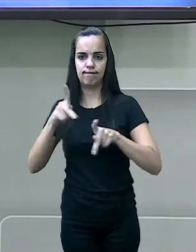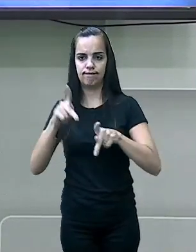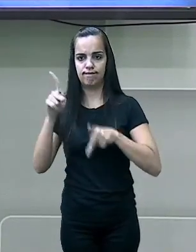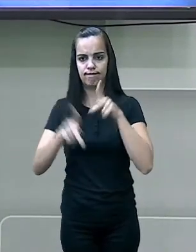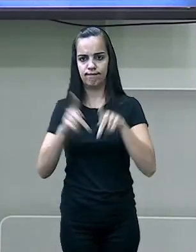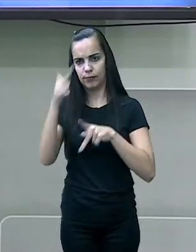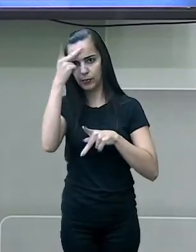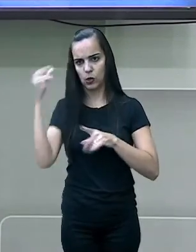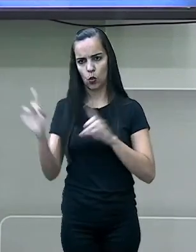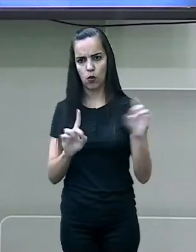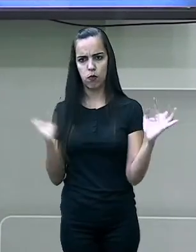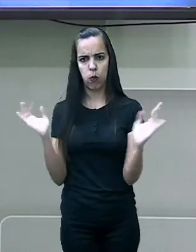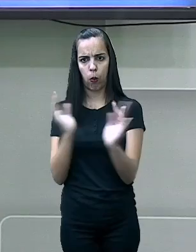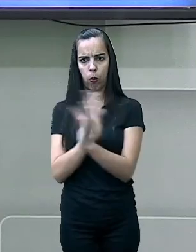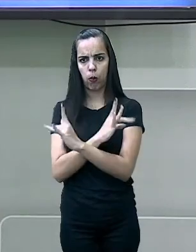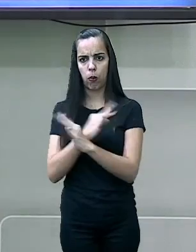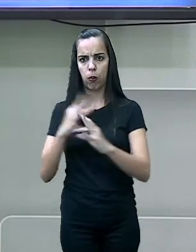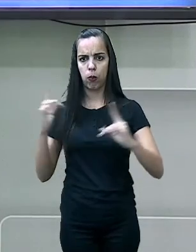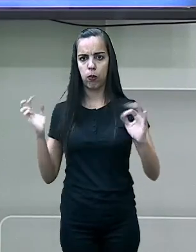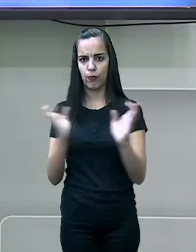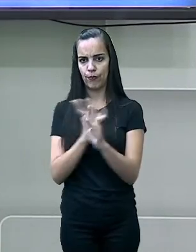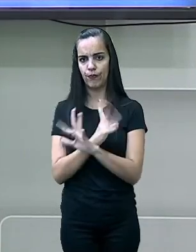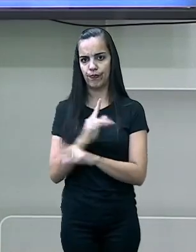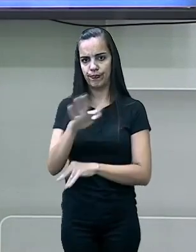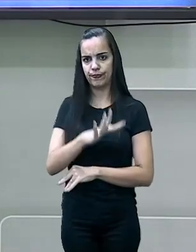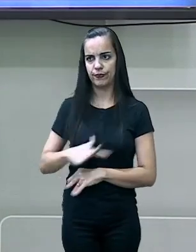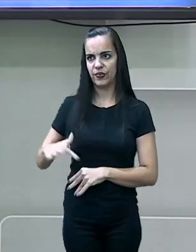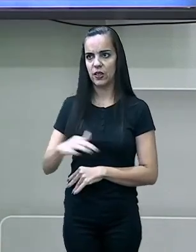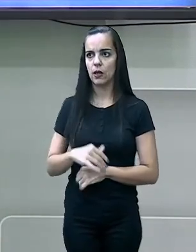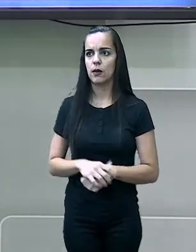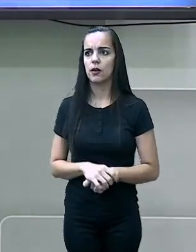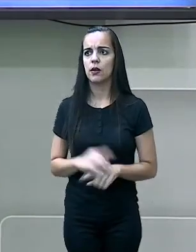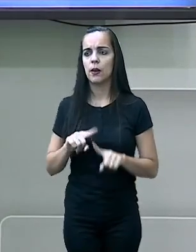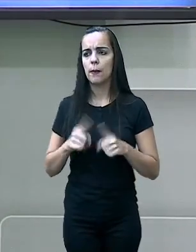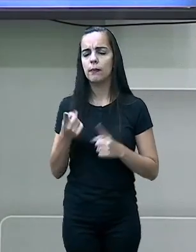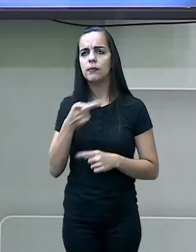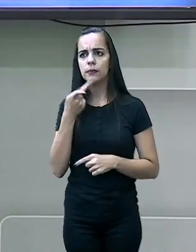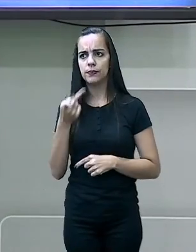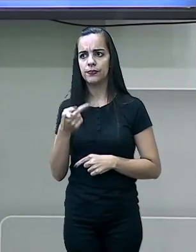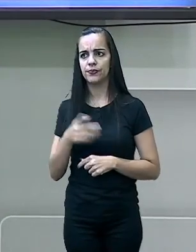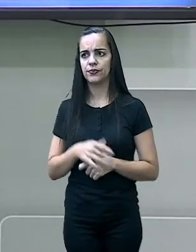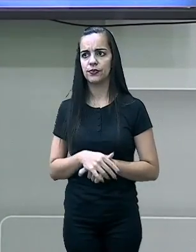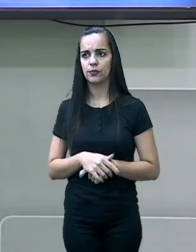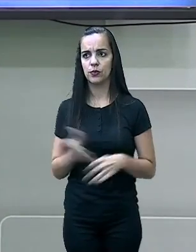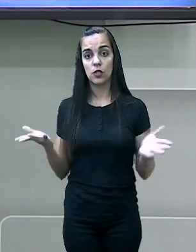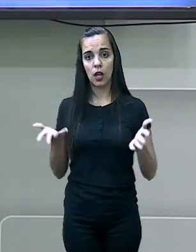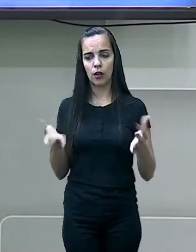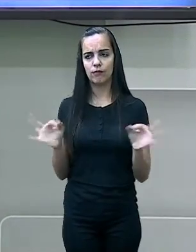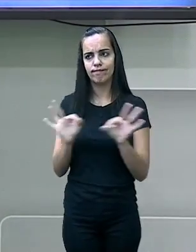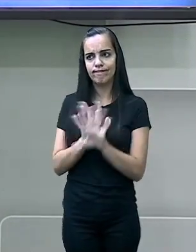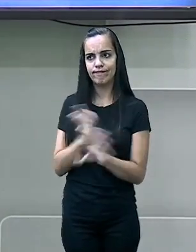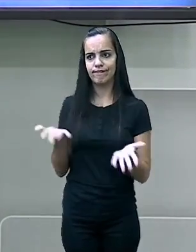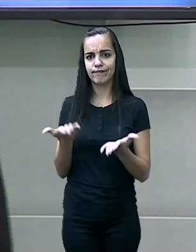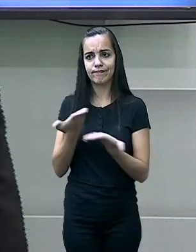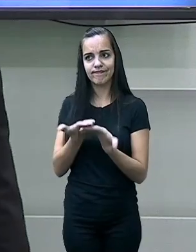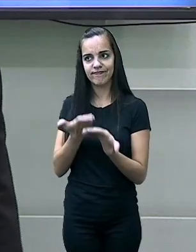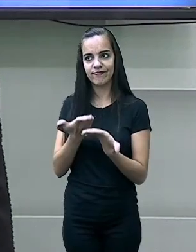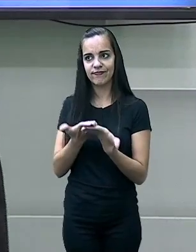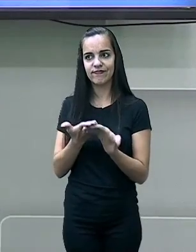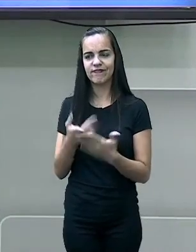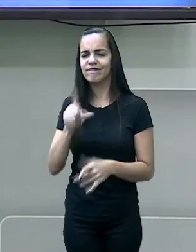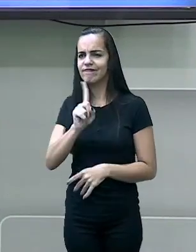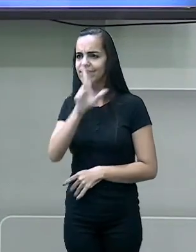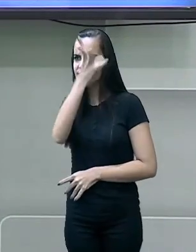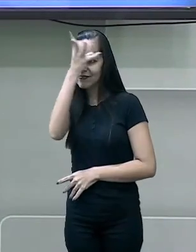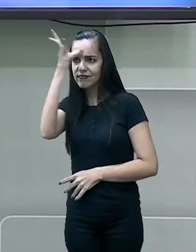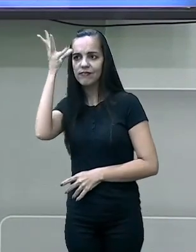mais povoado. Ok? E, pessoal, nós vamos ficando por aqui nessa aula, não